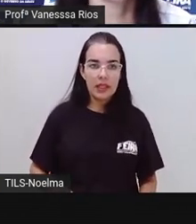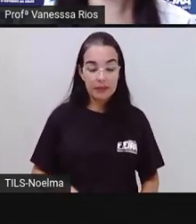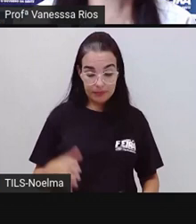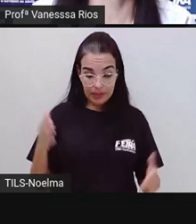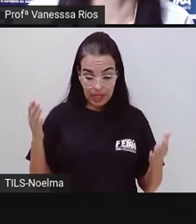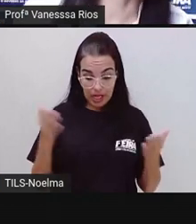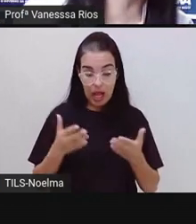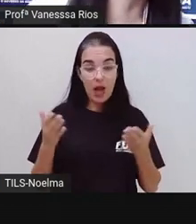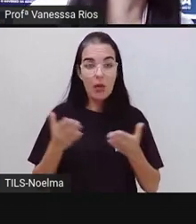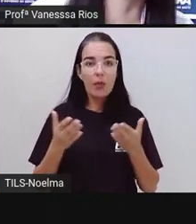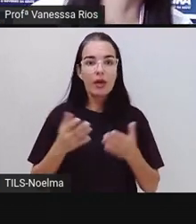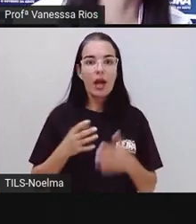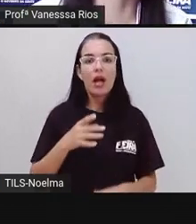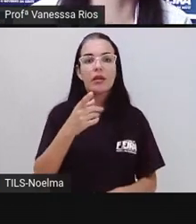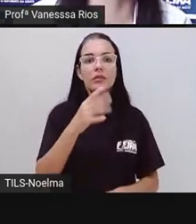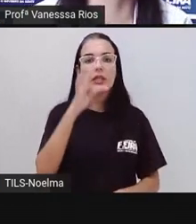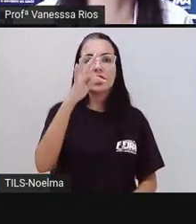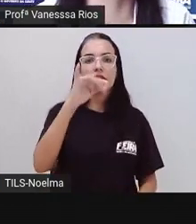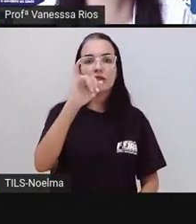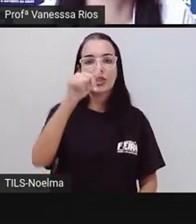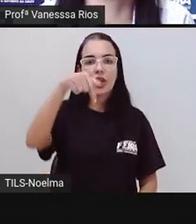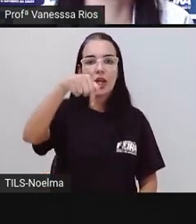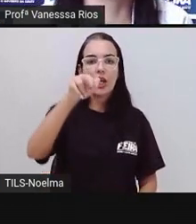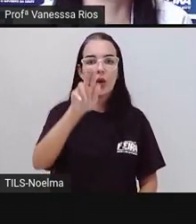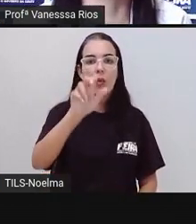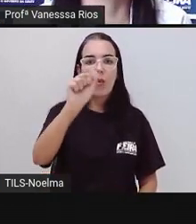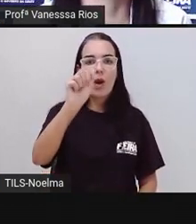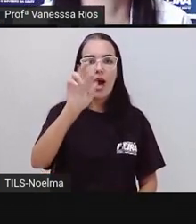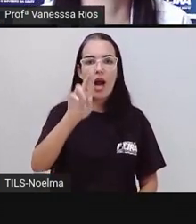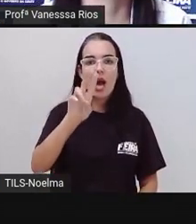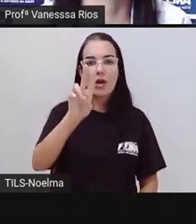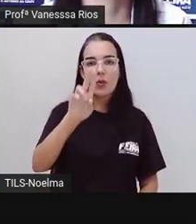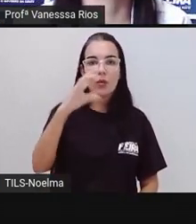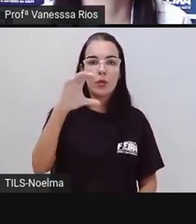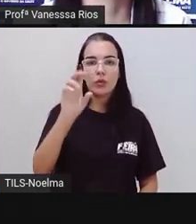E chegamos agora ao distrito de Ticuaro Sul.